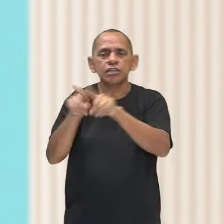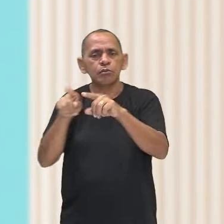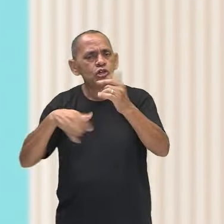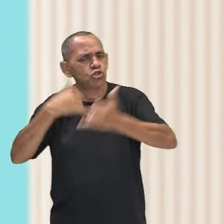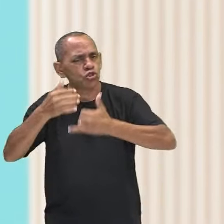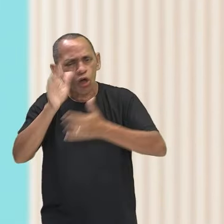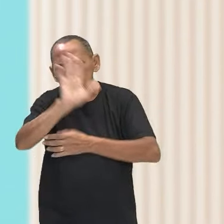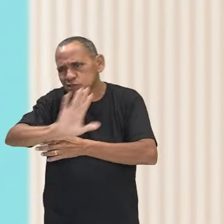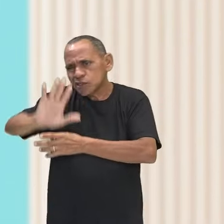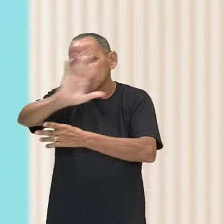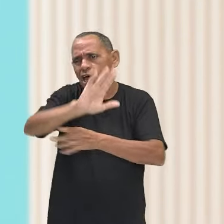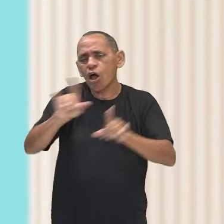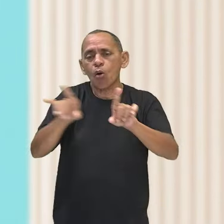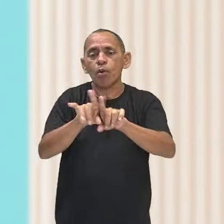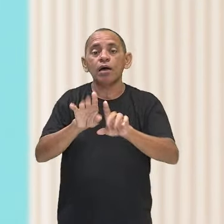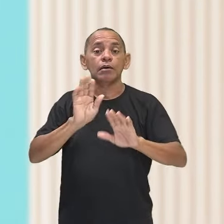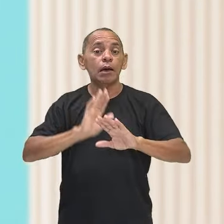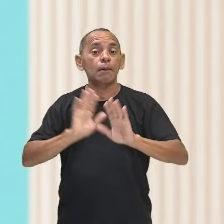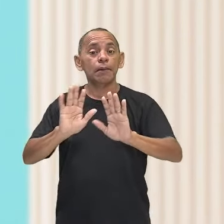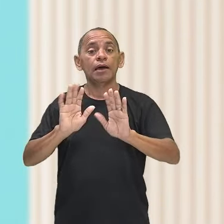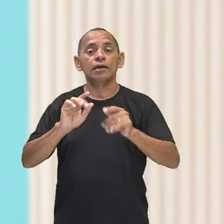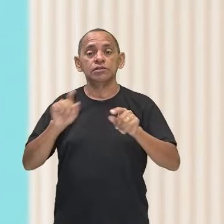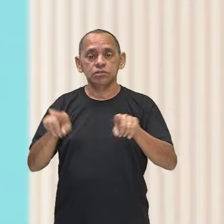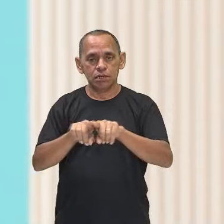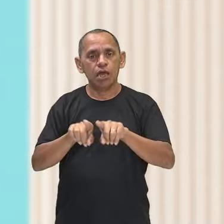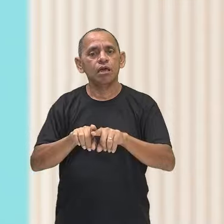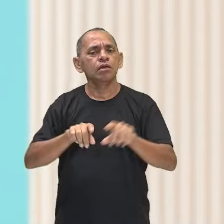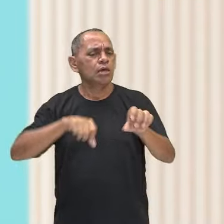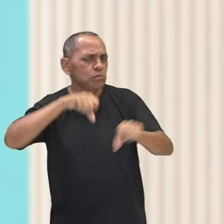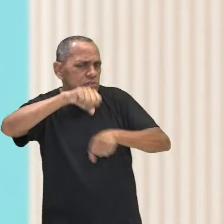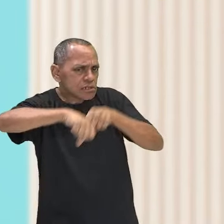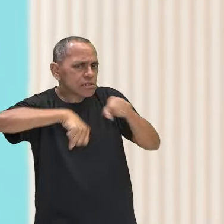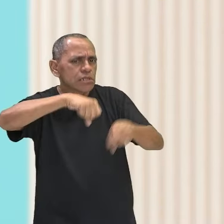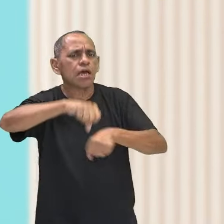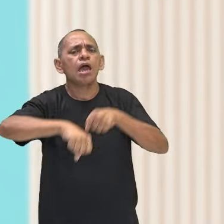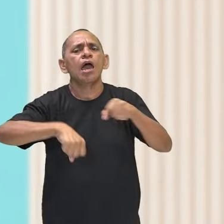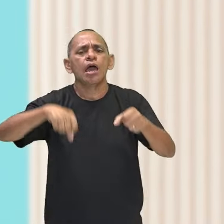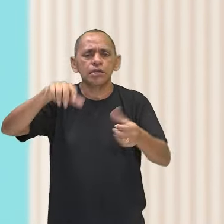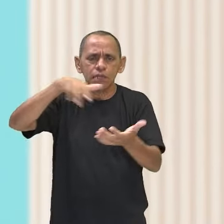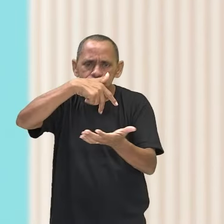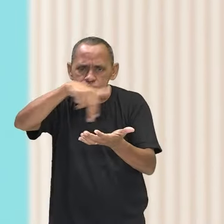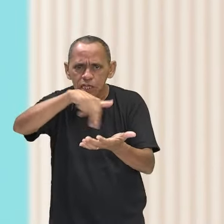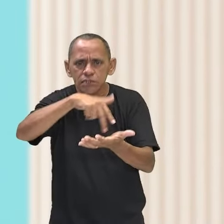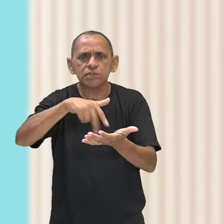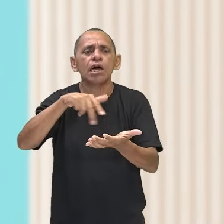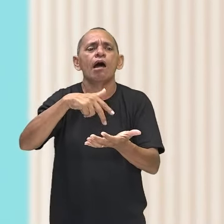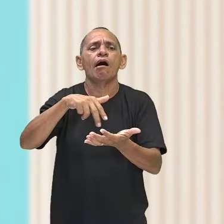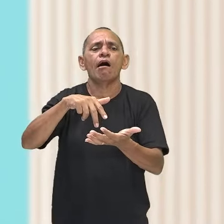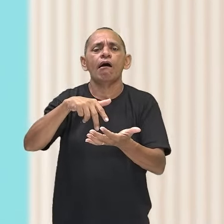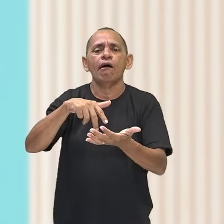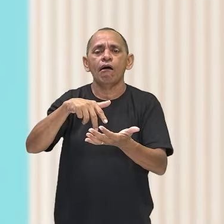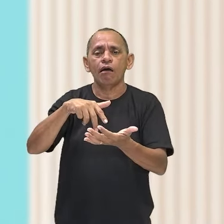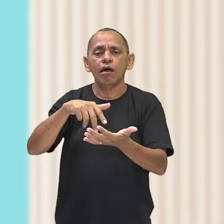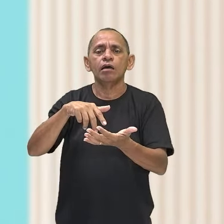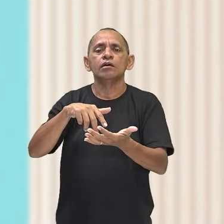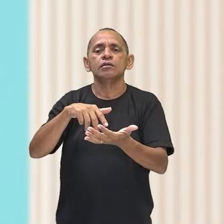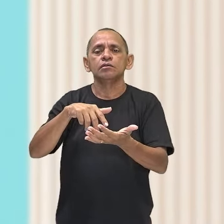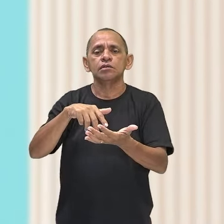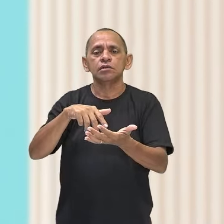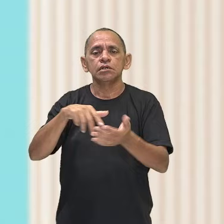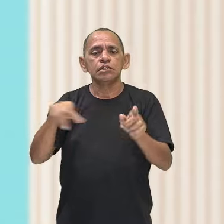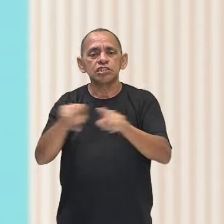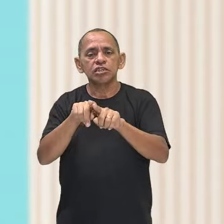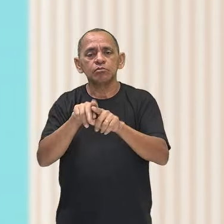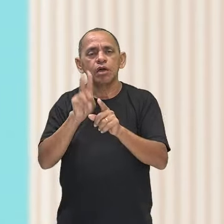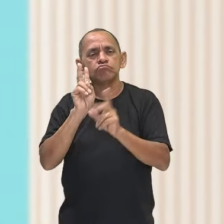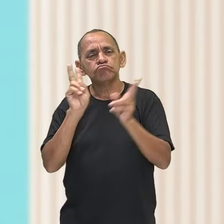geral, mas também a quem prefira andar de bicicleta, dançar ou simplesmente contemplar